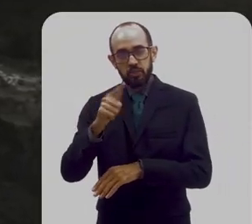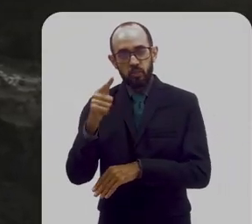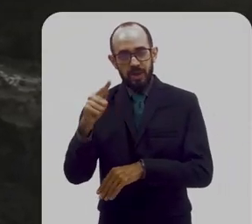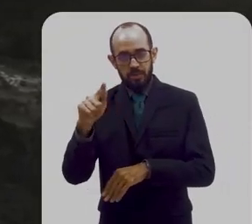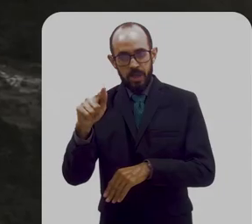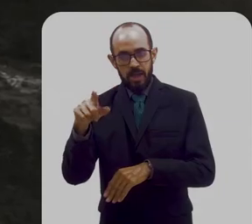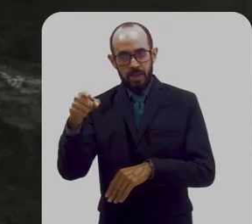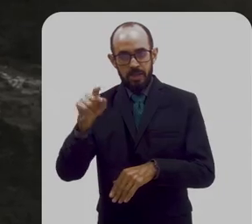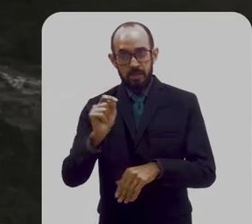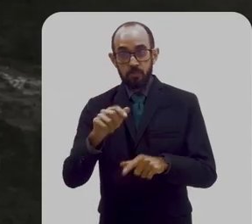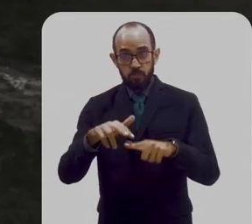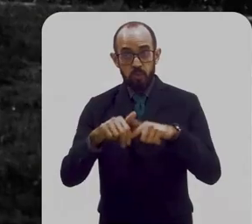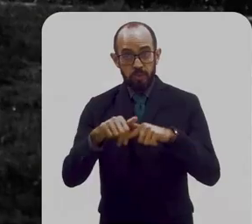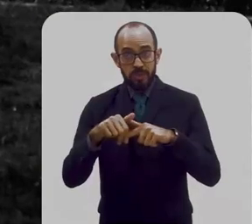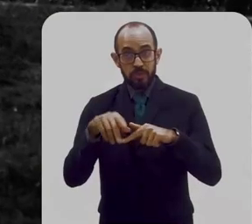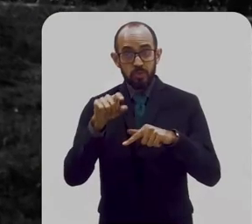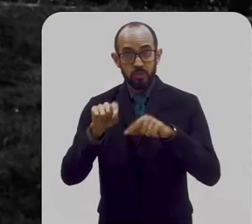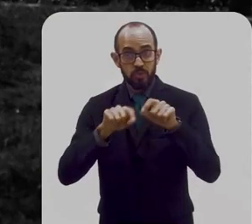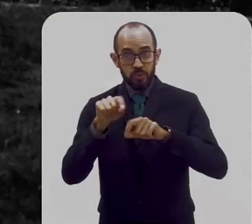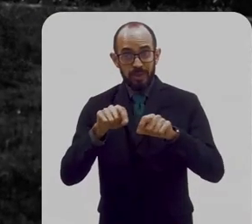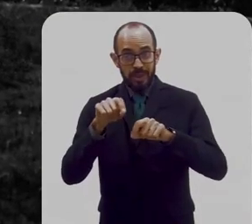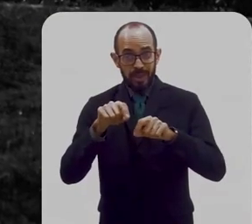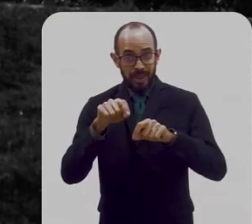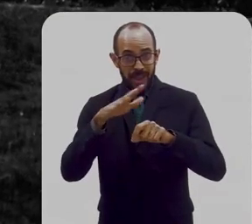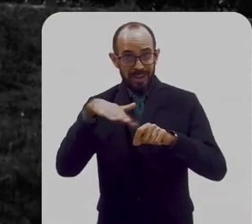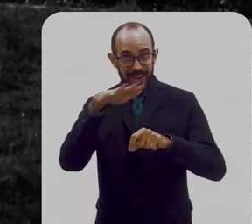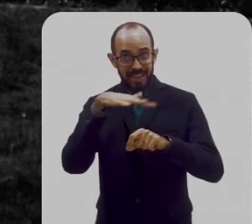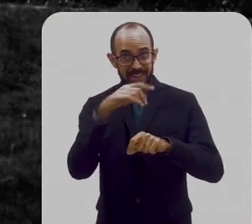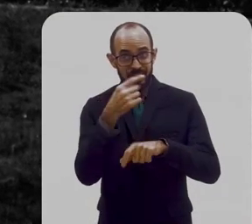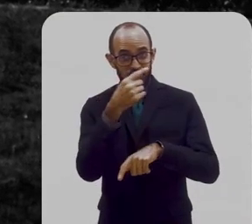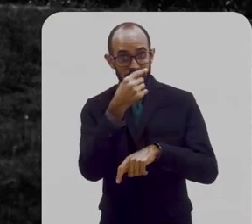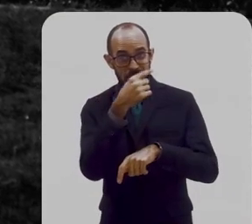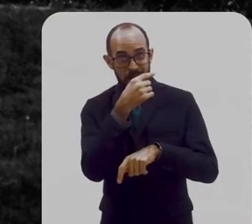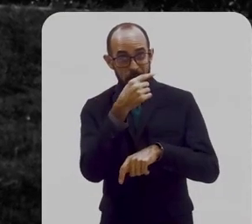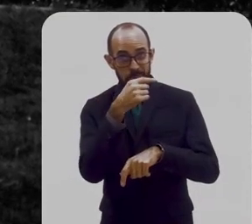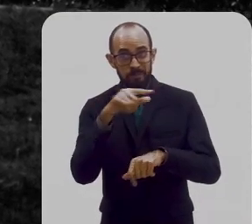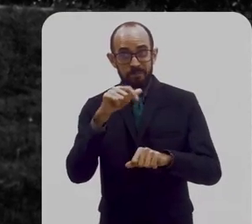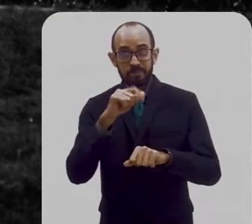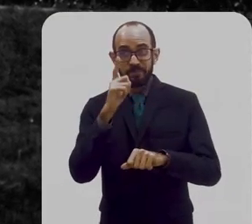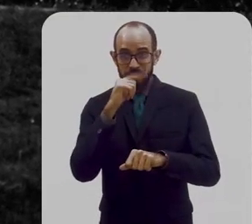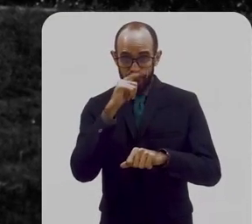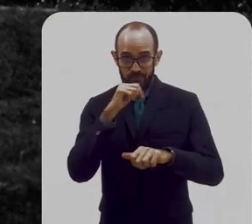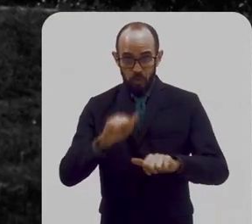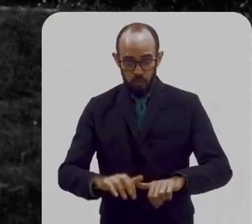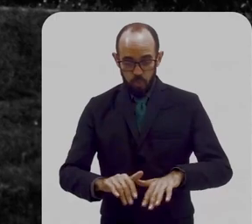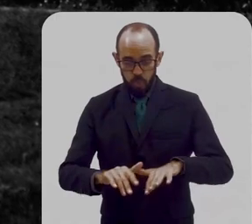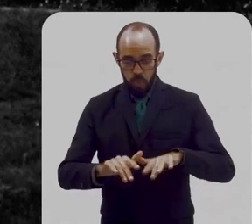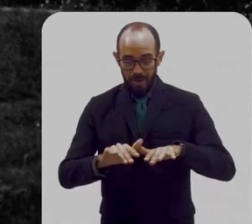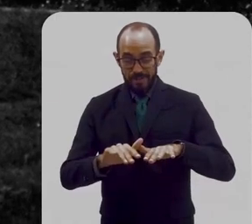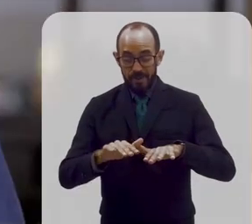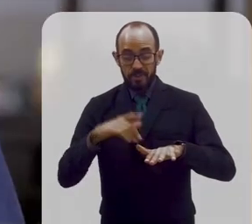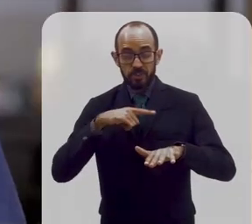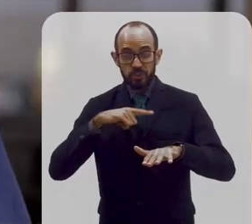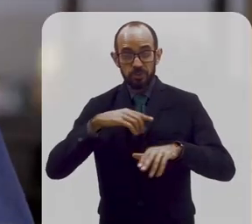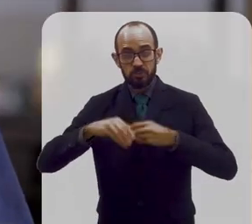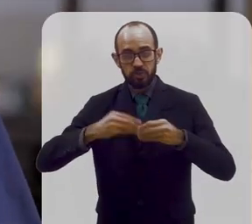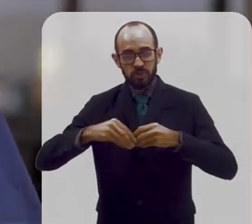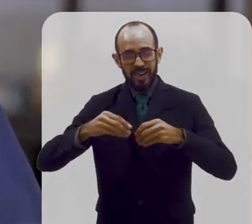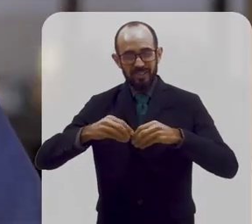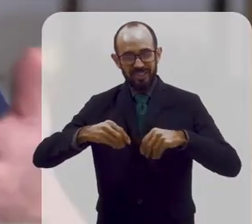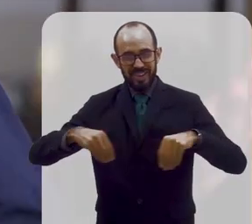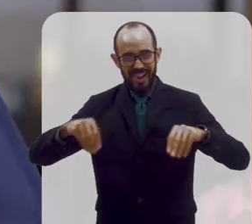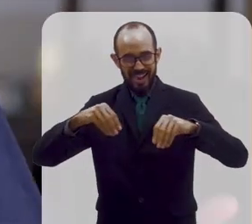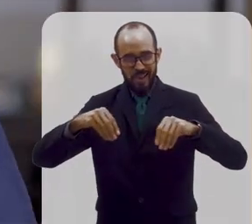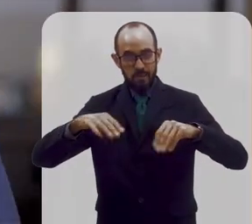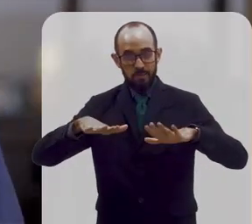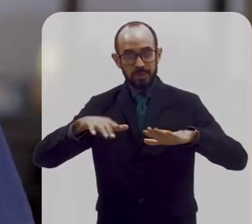era justamente de frente para a Baía de Guanabara, aquela região, grande parte daquela região, era uma região meio pantanosa ainda. Mas